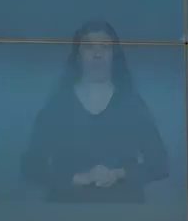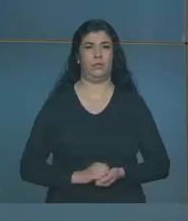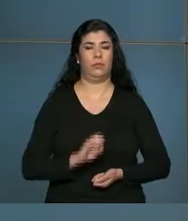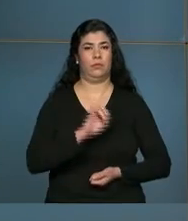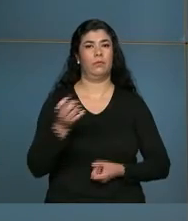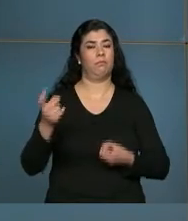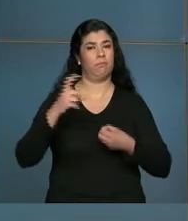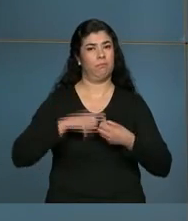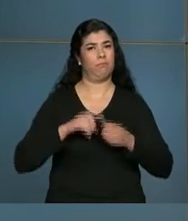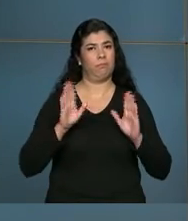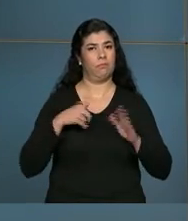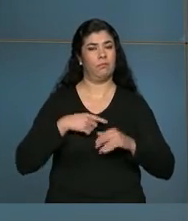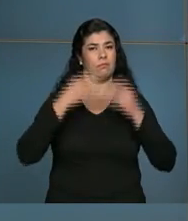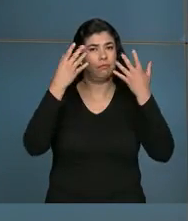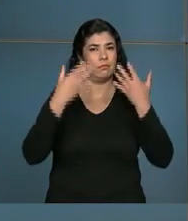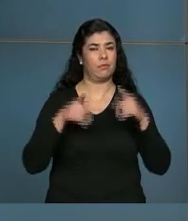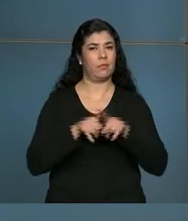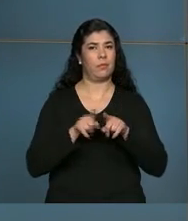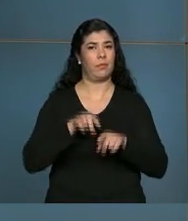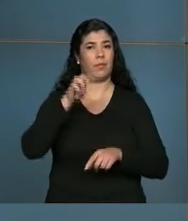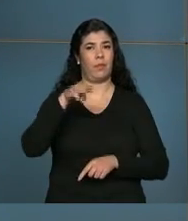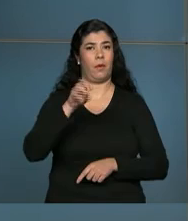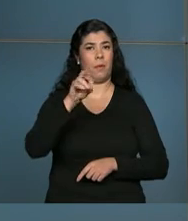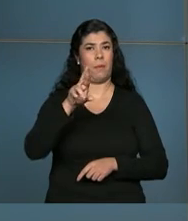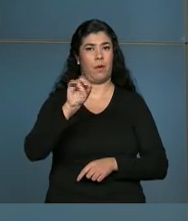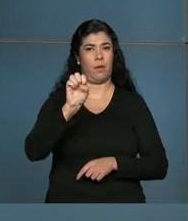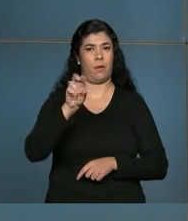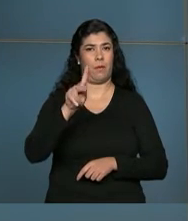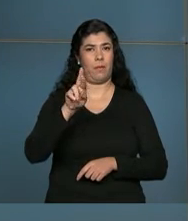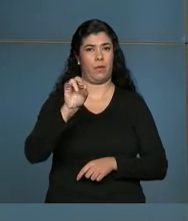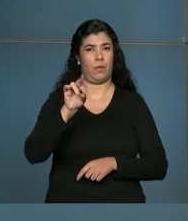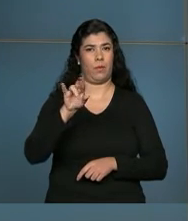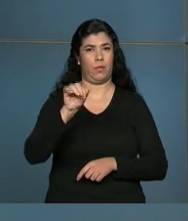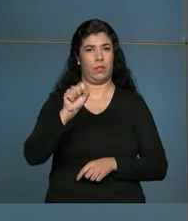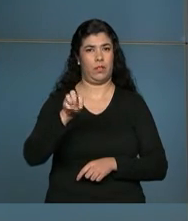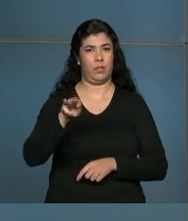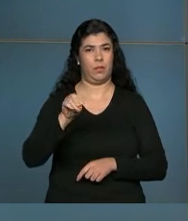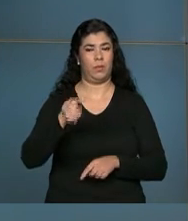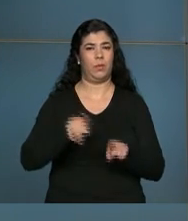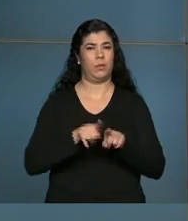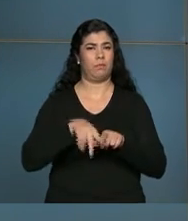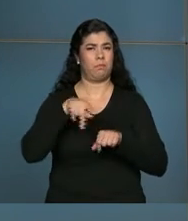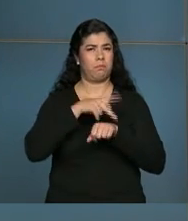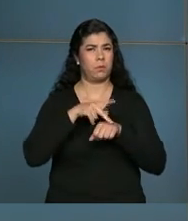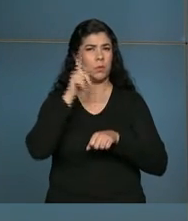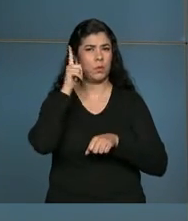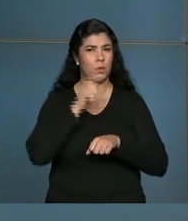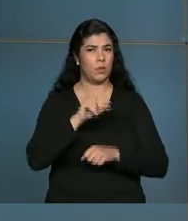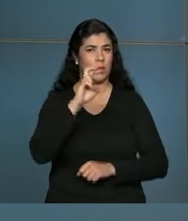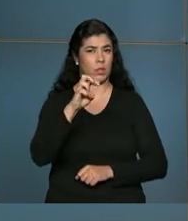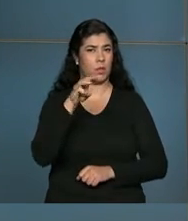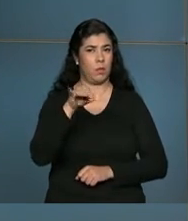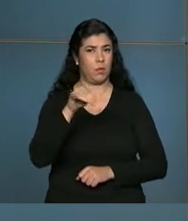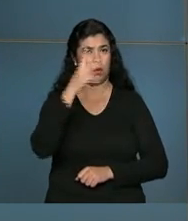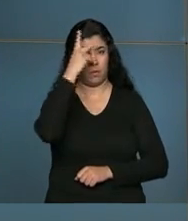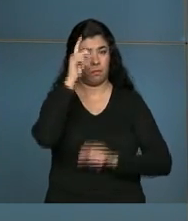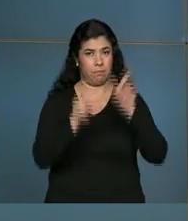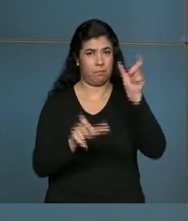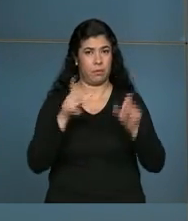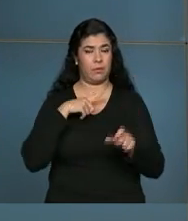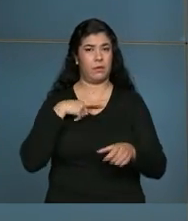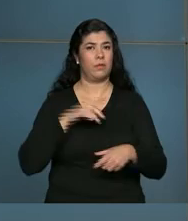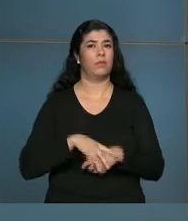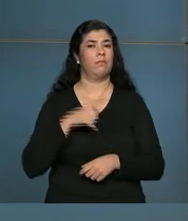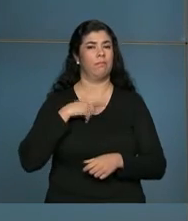Olá, estamos de volta para falar sobre microempreendedorismo. O país alcançou 5 milhões de pessoas que se formalizaram